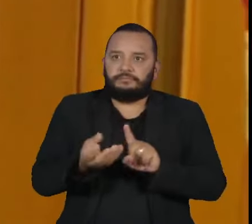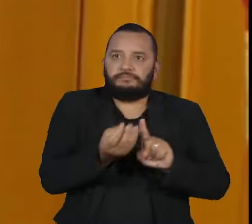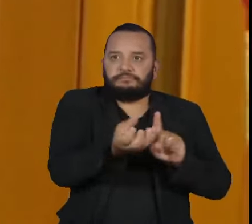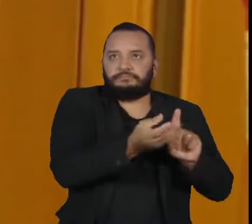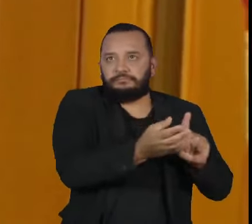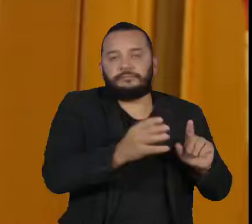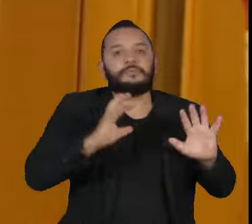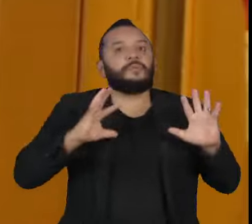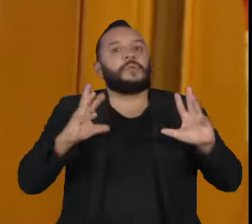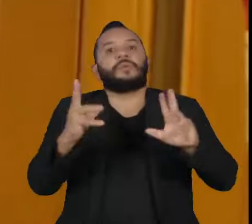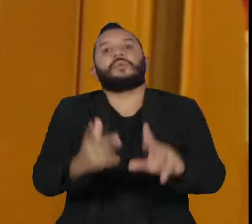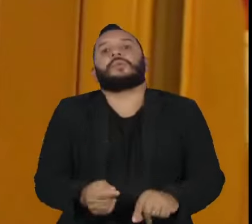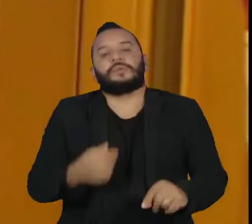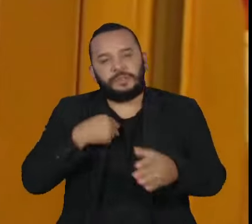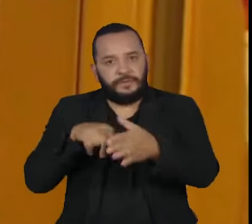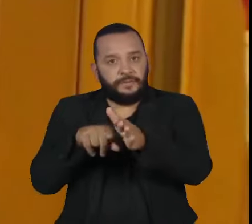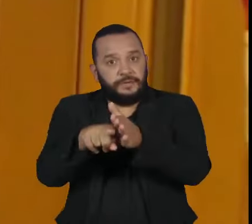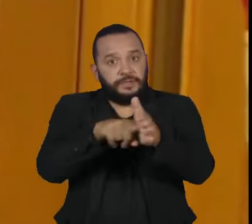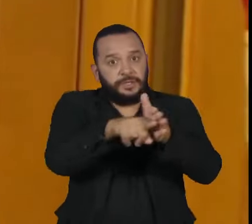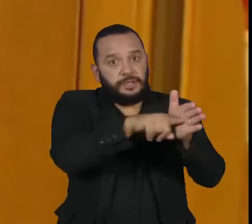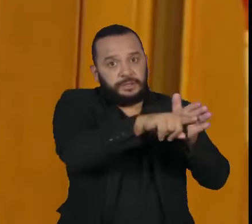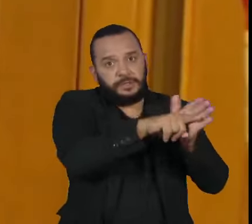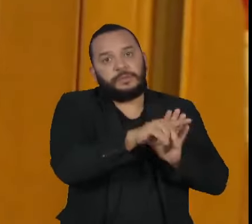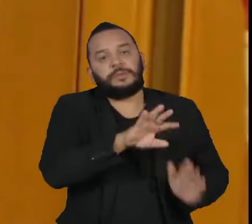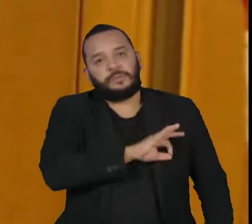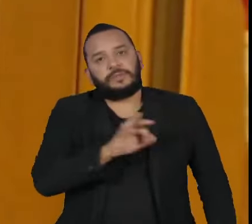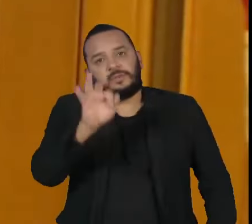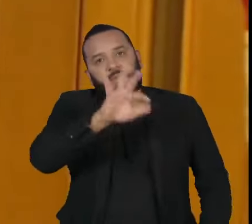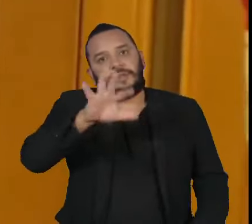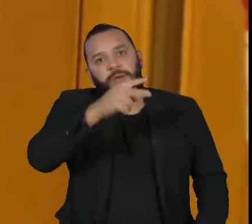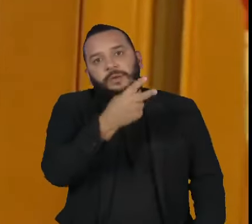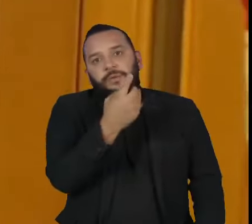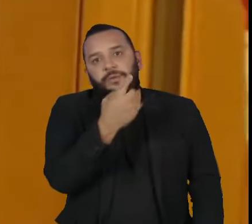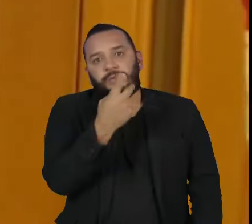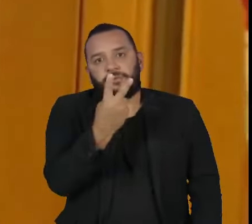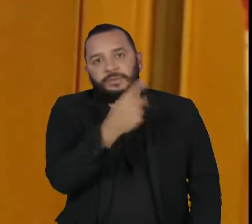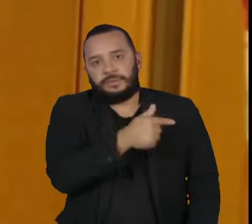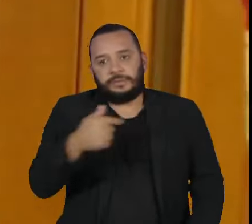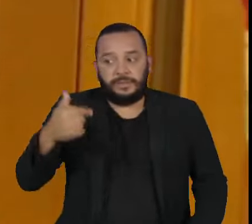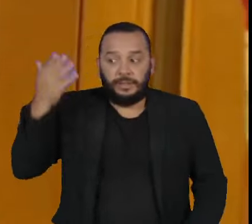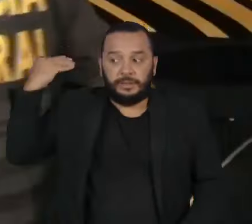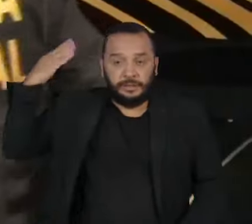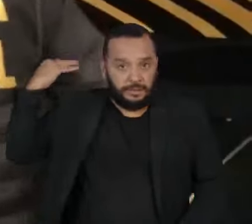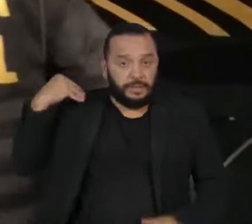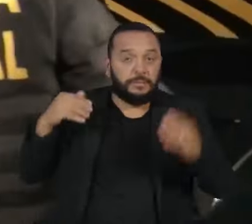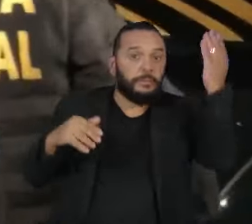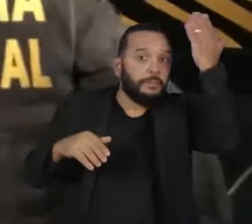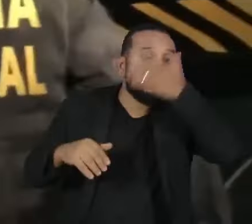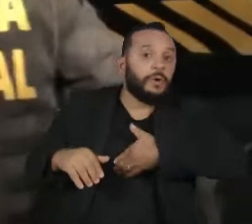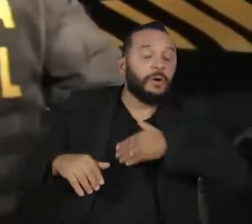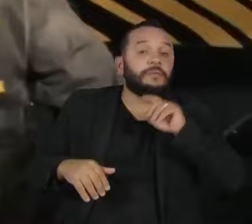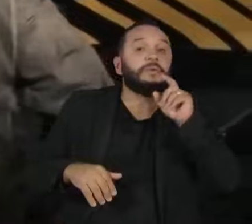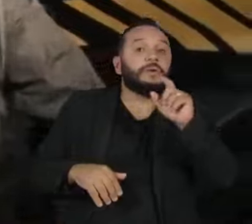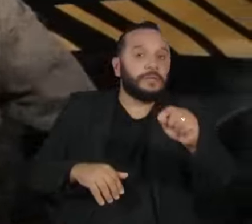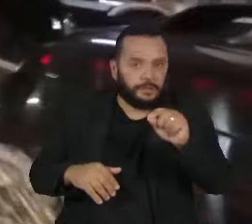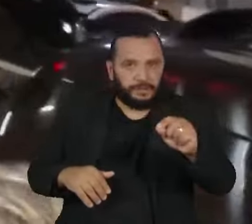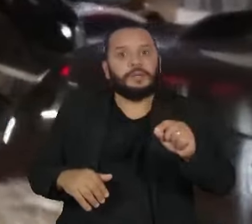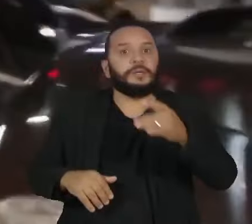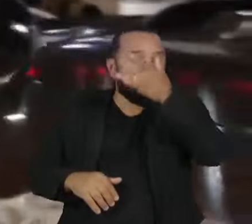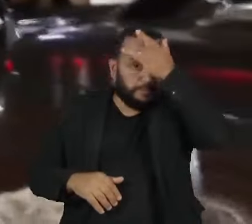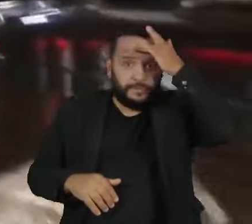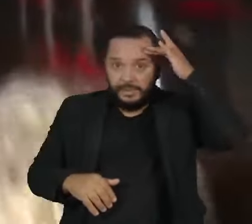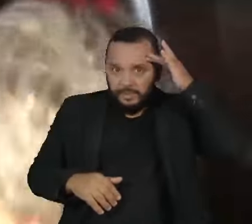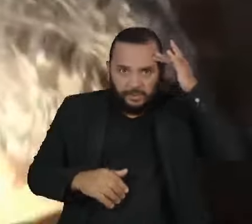Operação Tempos Veritáteis, deflagrada há duas semanas, e que busca provas do envolvimento da alta cúpula do governo e de militares numa